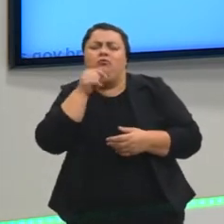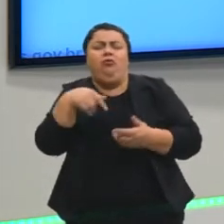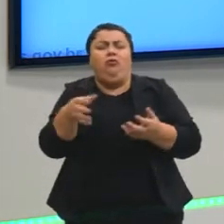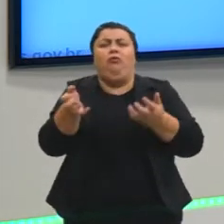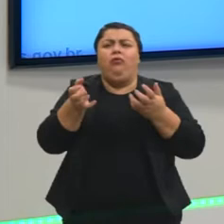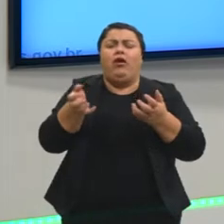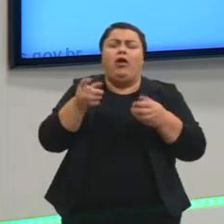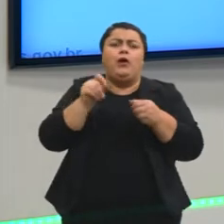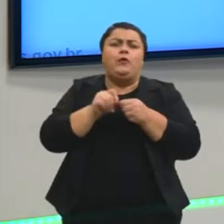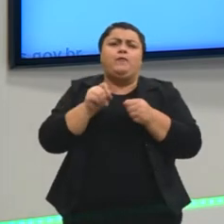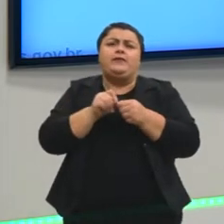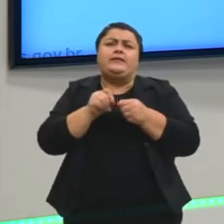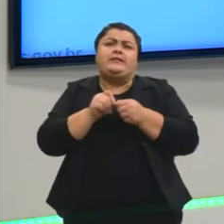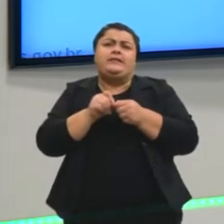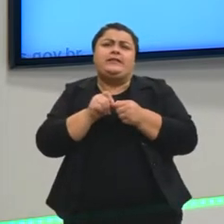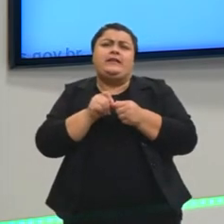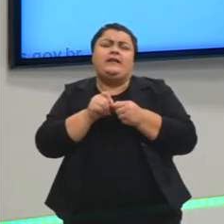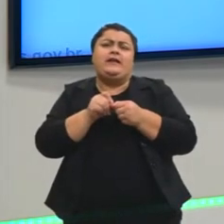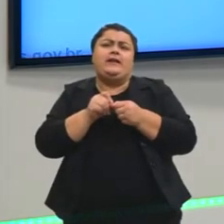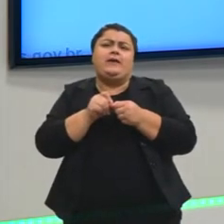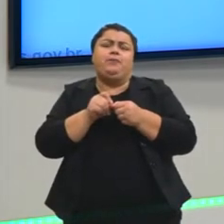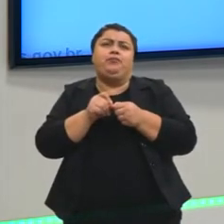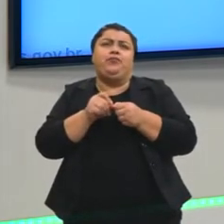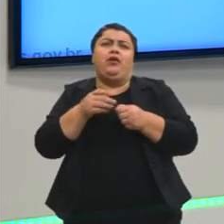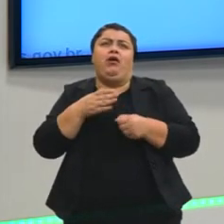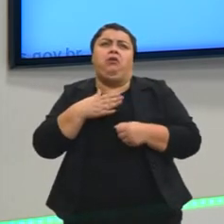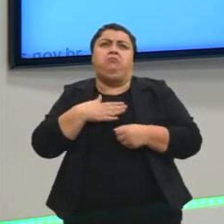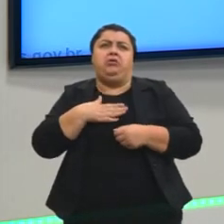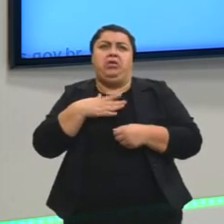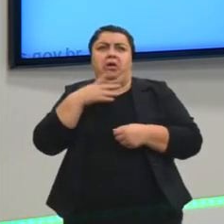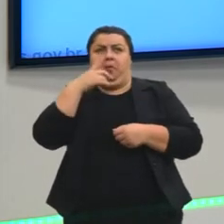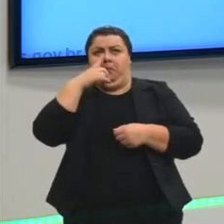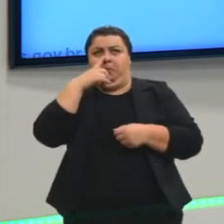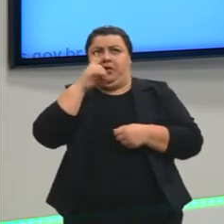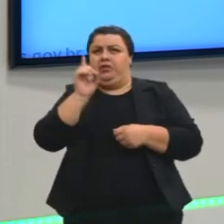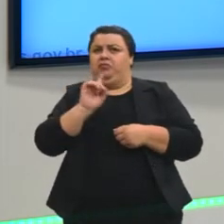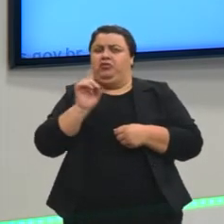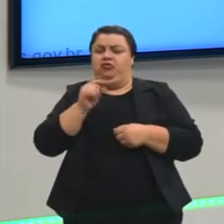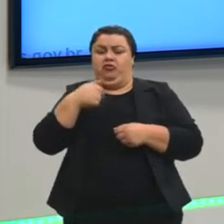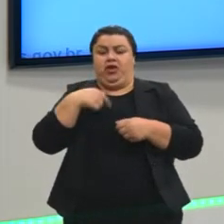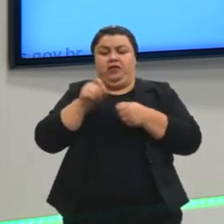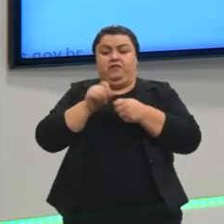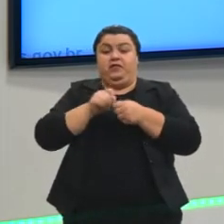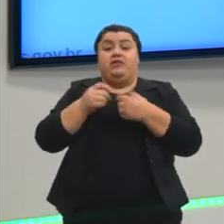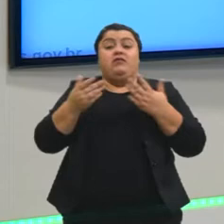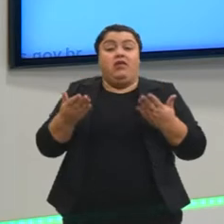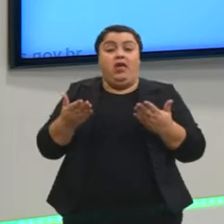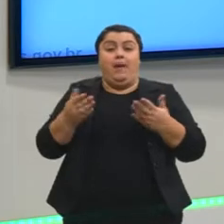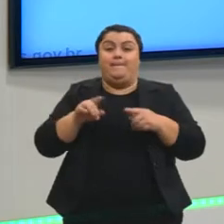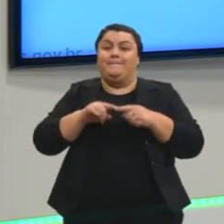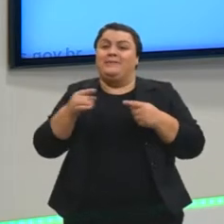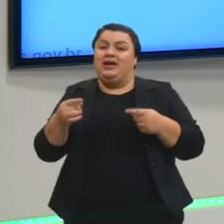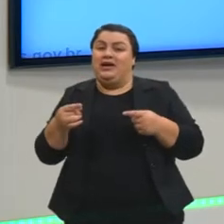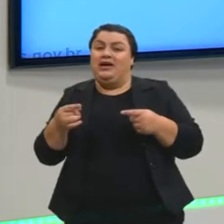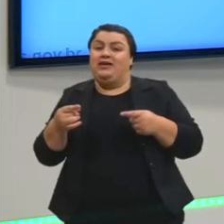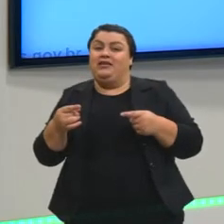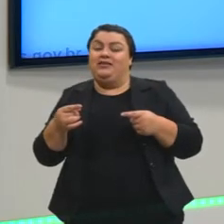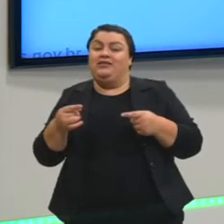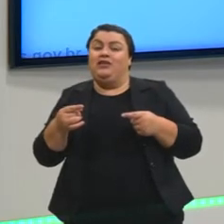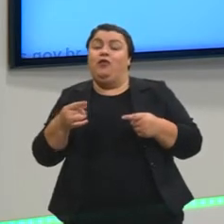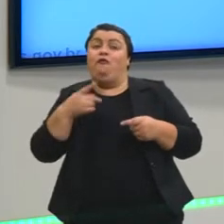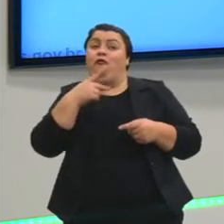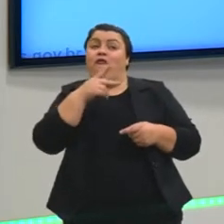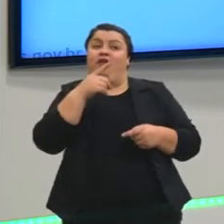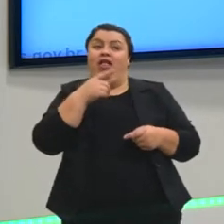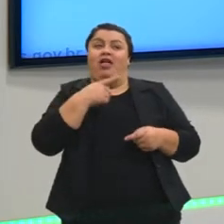quero fazer alguma coisa. A minha mãe não deixa eu fazer. O que eu vou fazer pra ela? Eu vou tentar argumentar. Era isso que eu